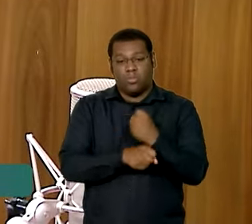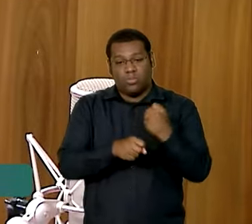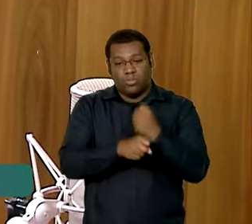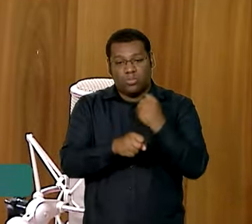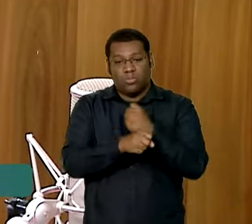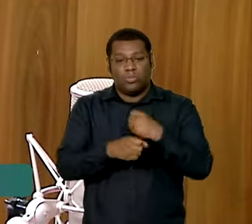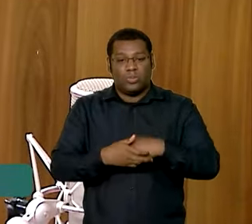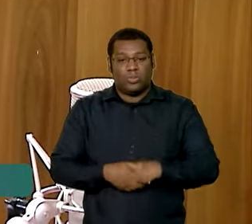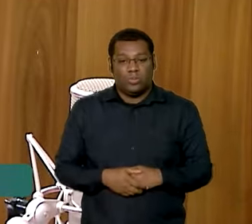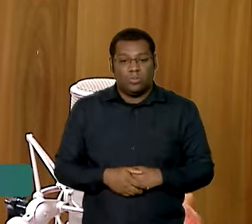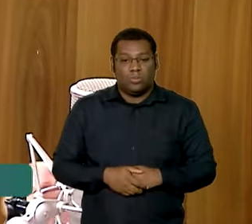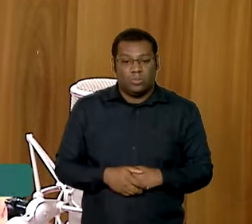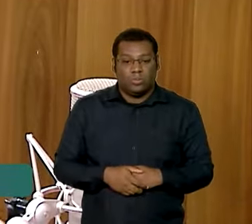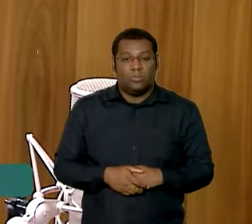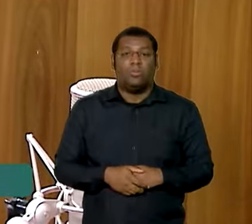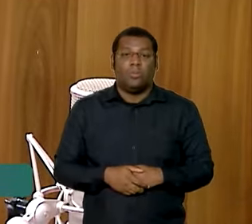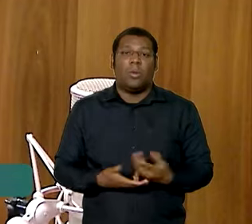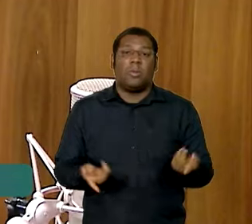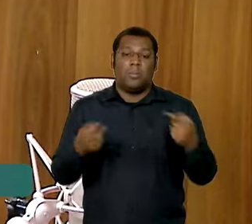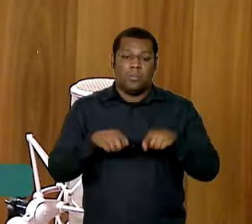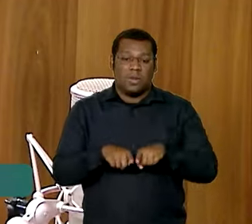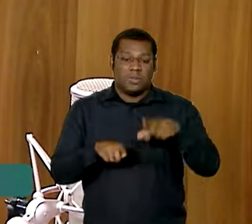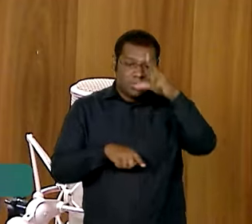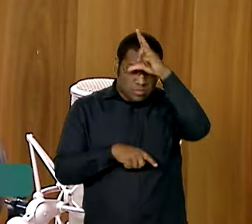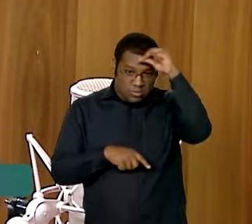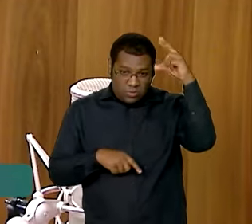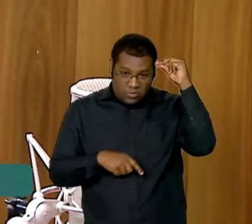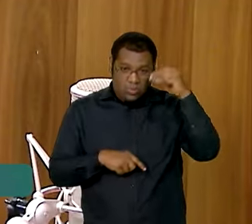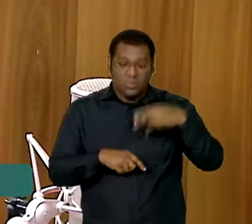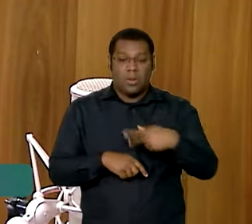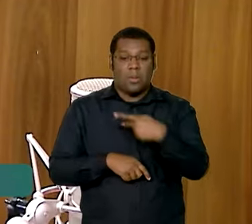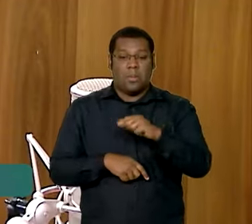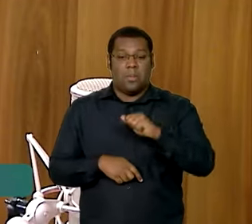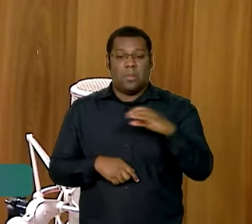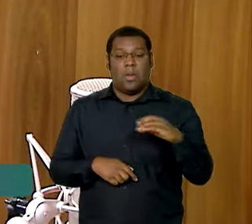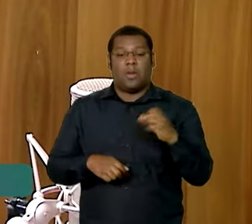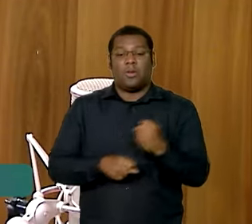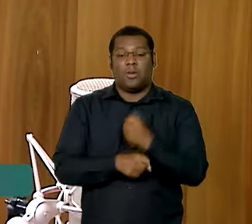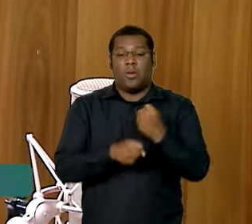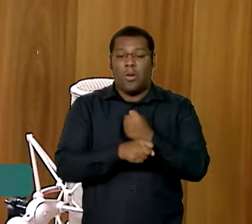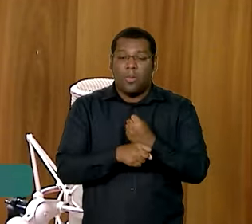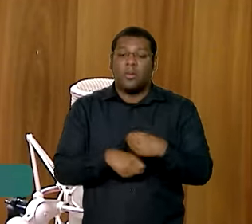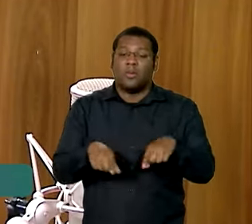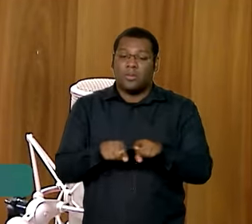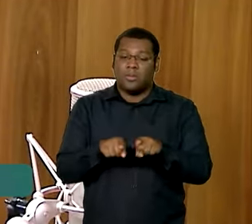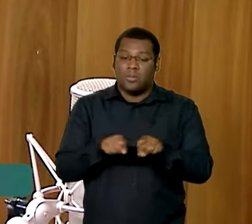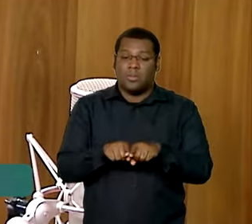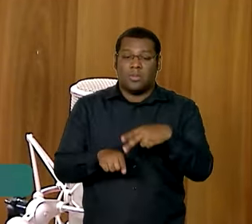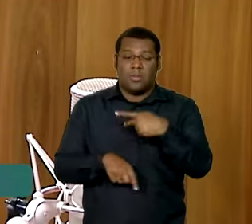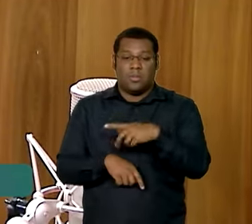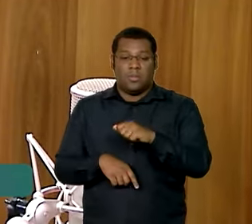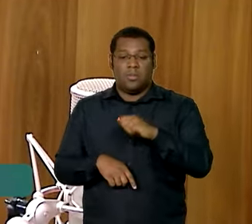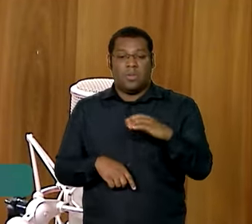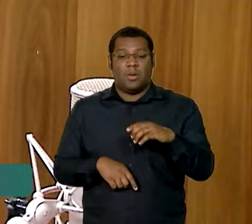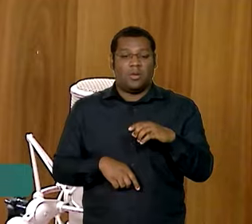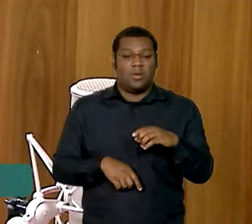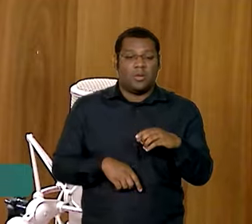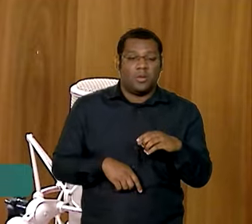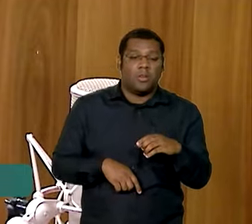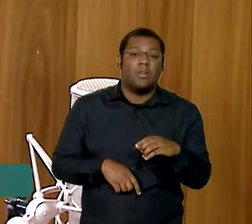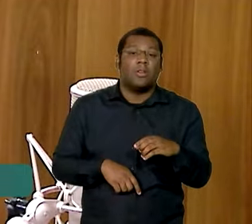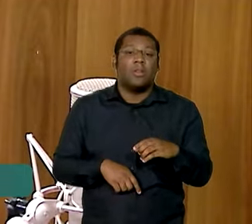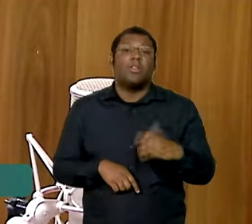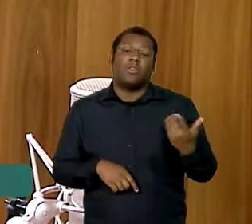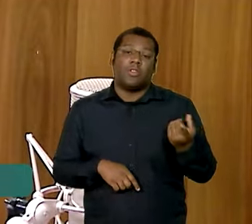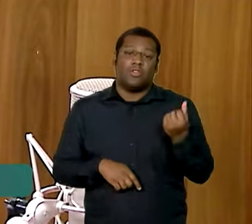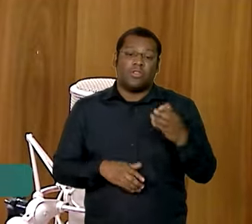diretas que nós estamos realizando em parceria com as prefeituras. Somando o PAC Obras mais o PAC Seleções, nós temos aí 700 milhões de investimentos.